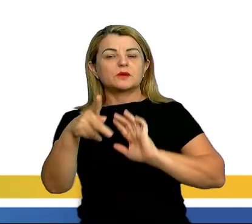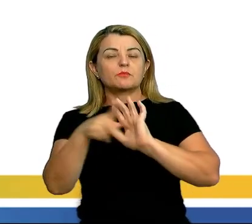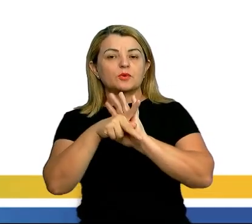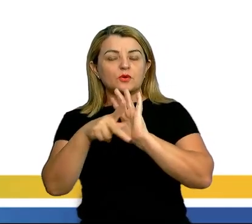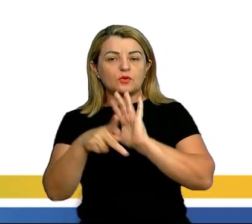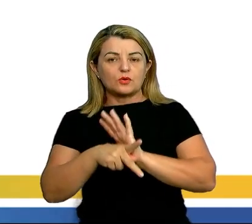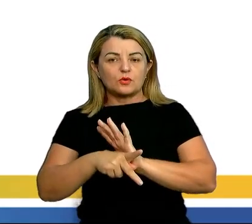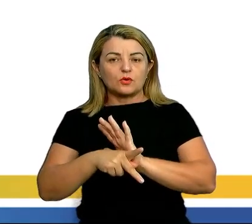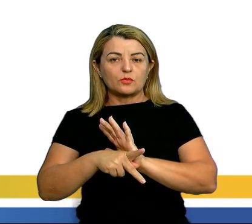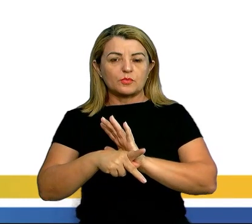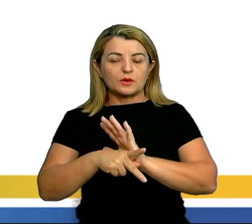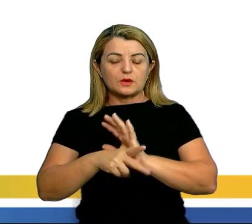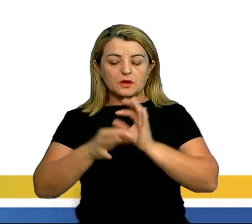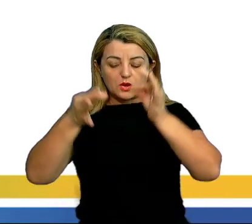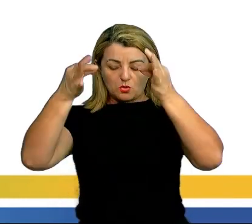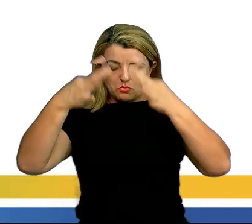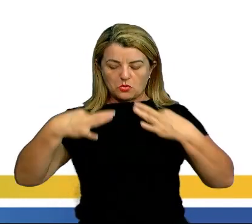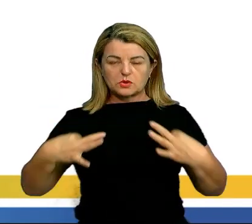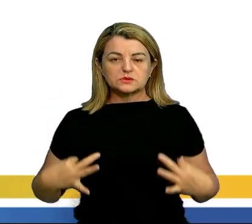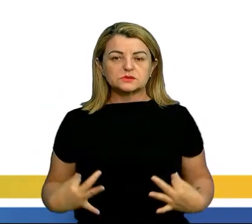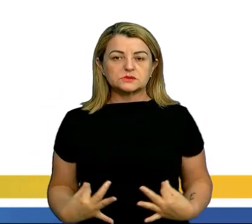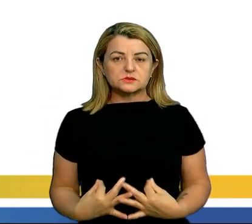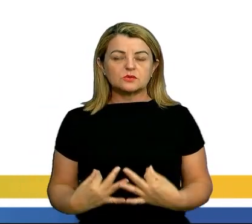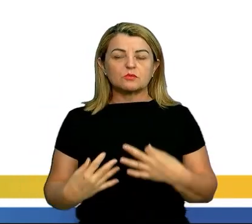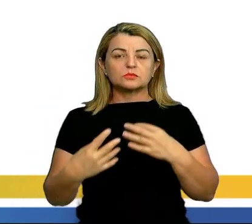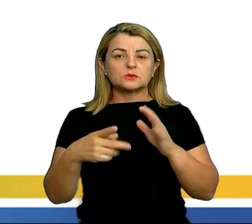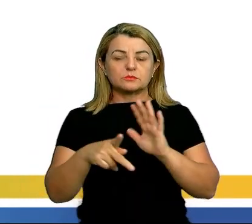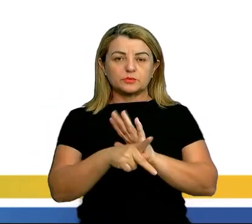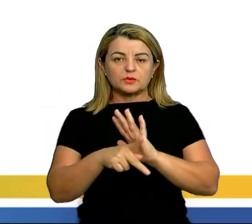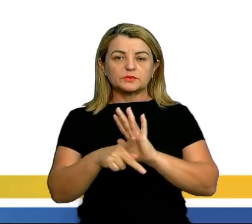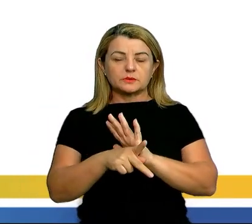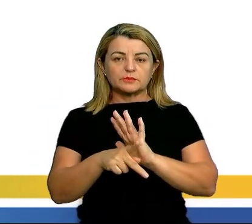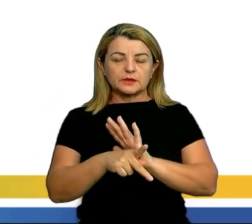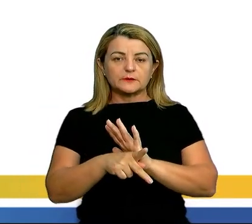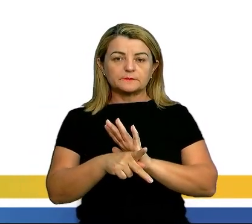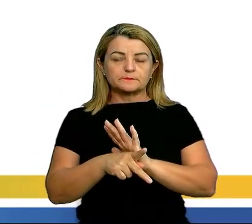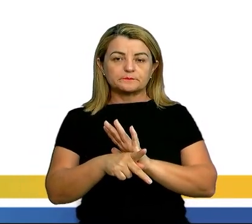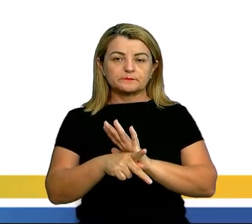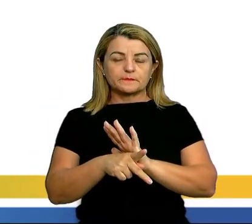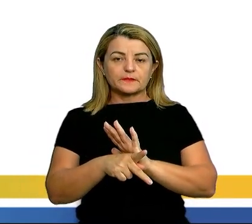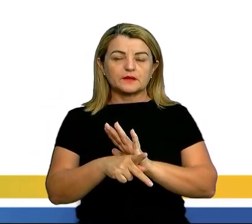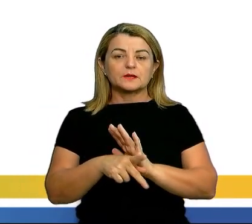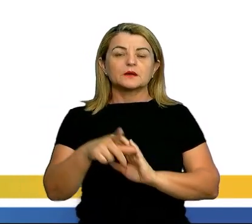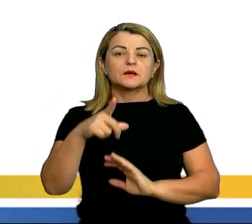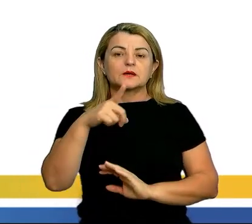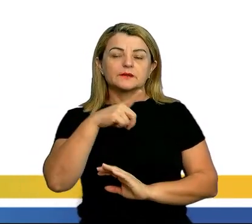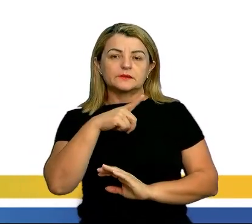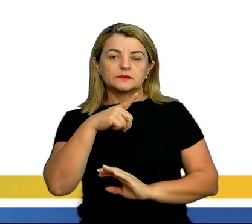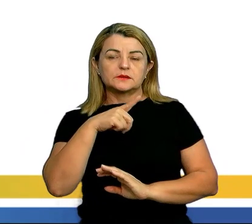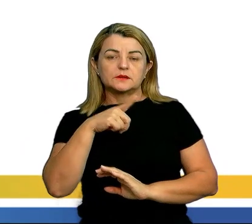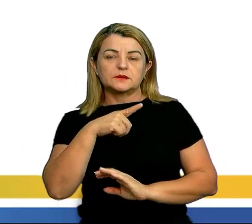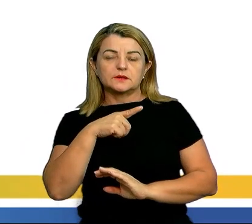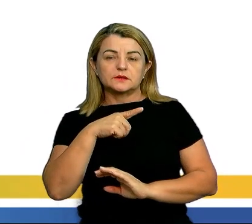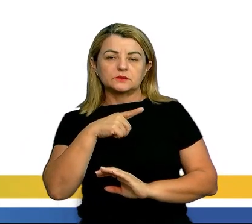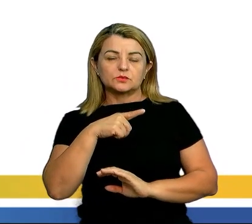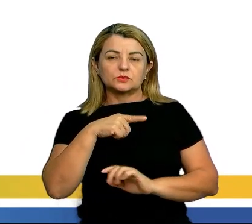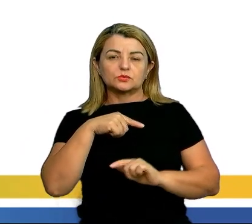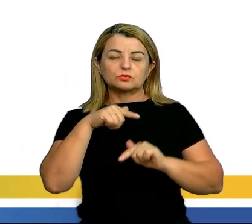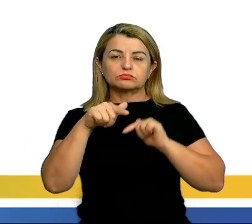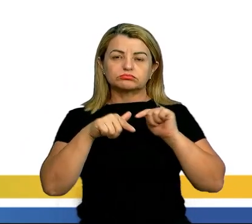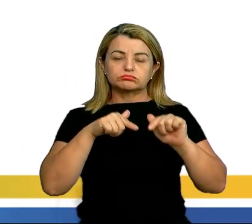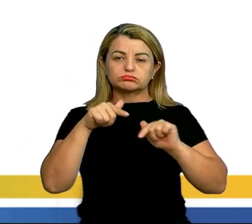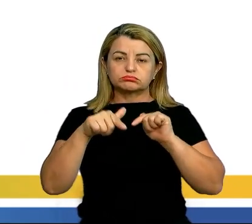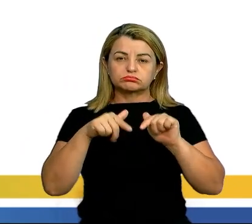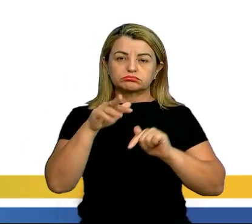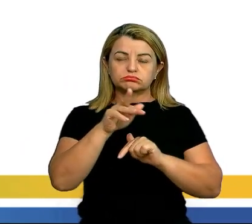físicos, modo, estilo e obras distintas. E aí no caso dessa produção de Fernando Pessoa, a gente já tem